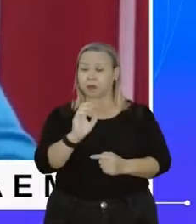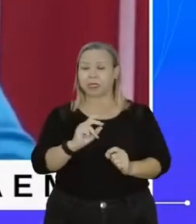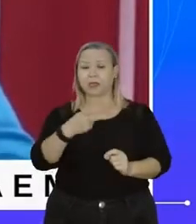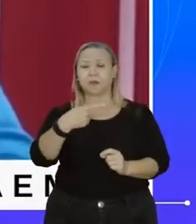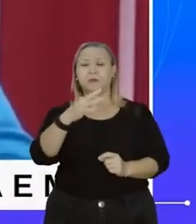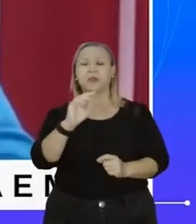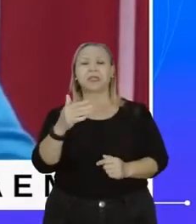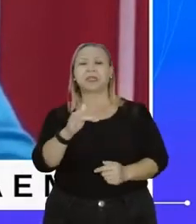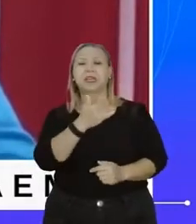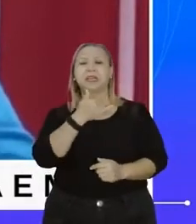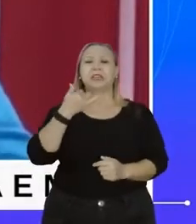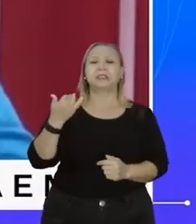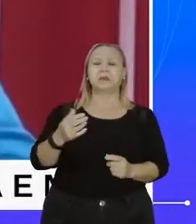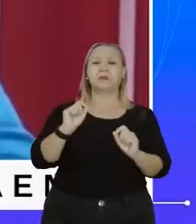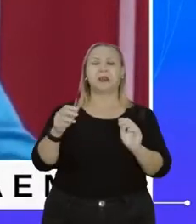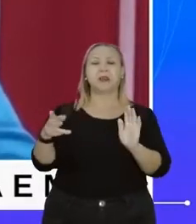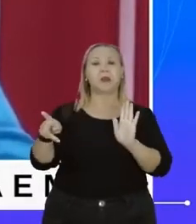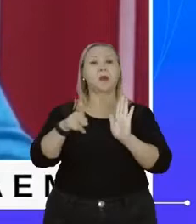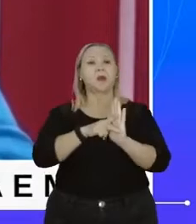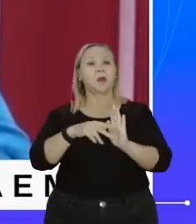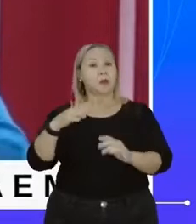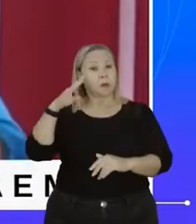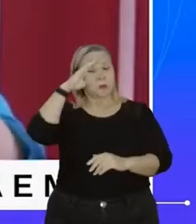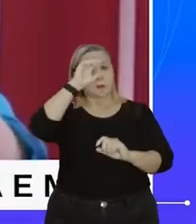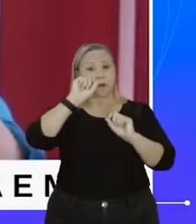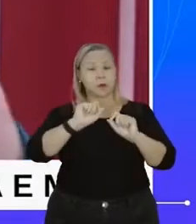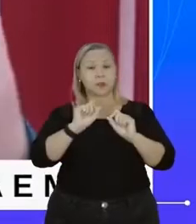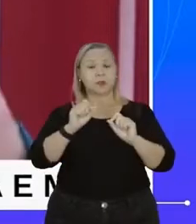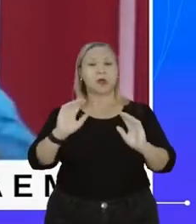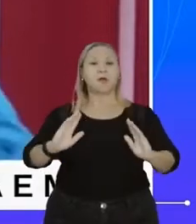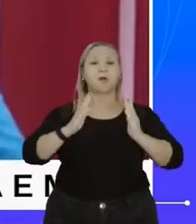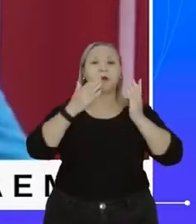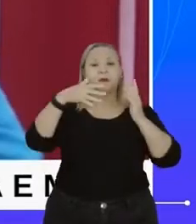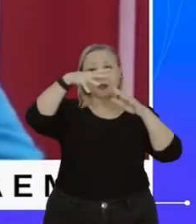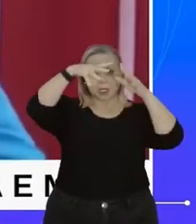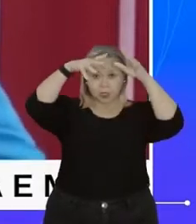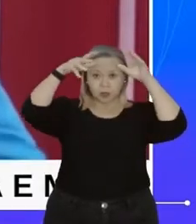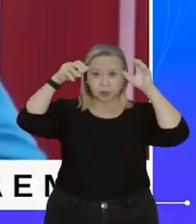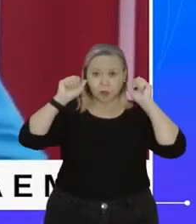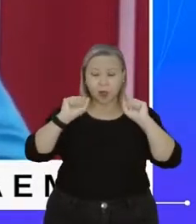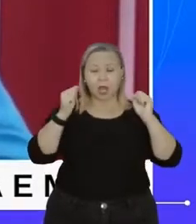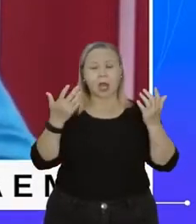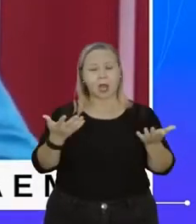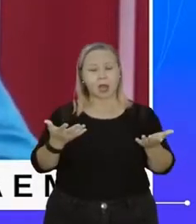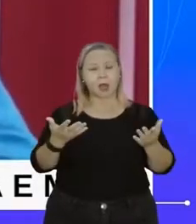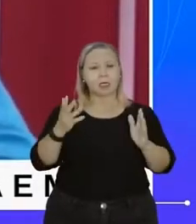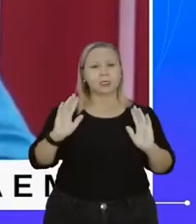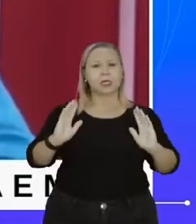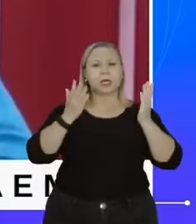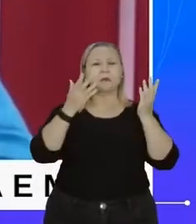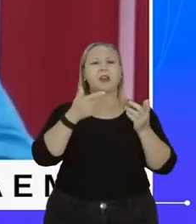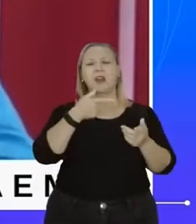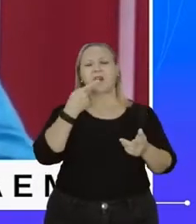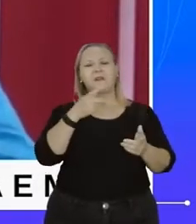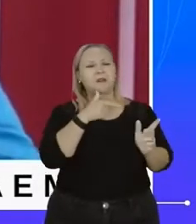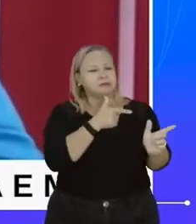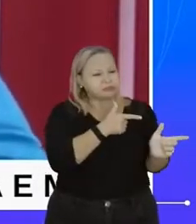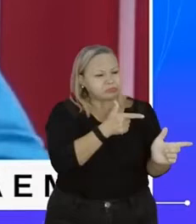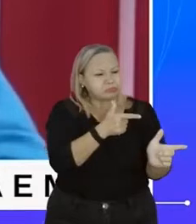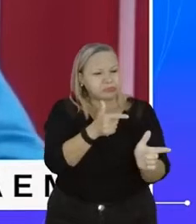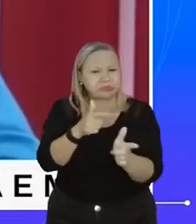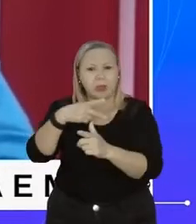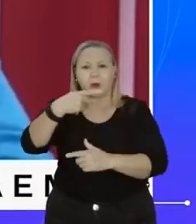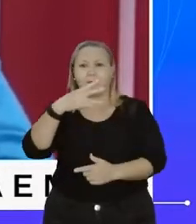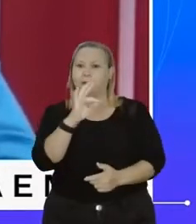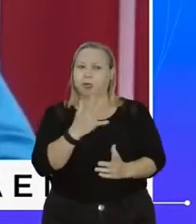tinha que ser morto? O próprio Bolsonaro, num evento do Acre, lá atrás na campanha, vamos metralhar os petistas, vamos